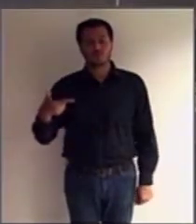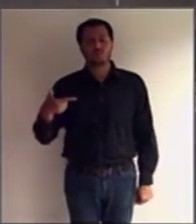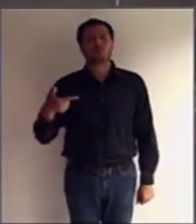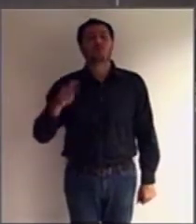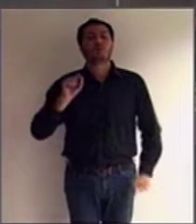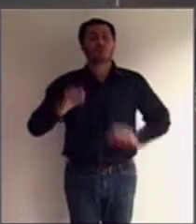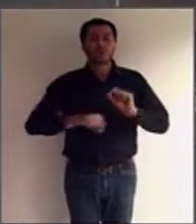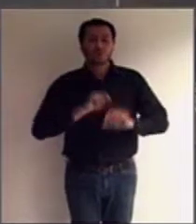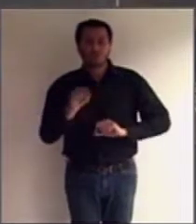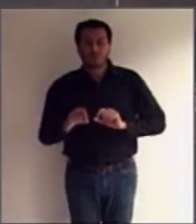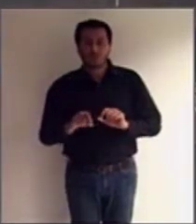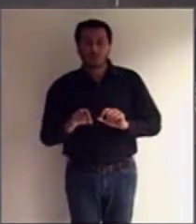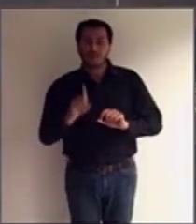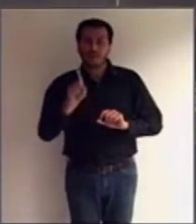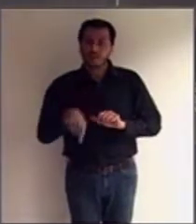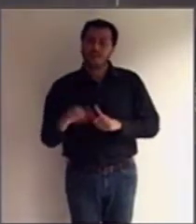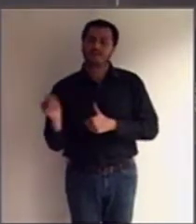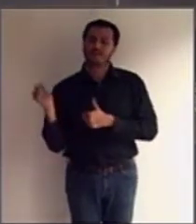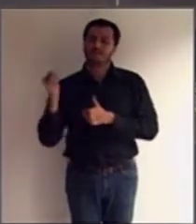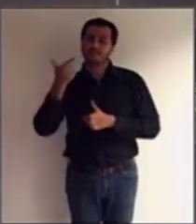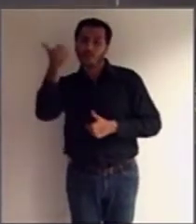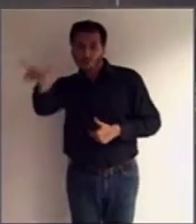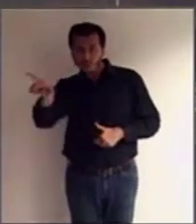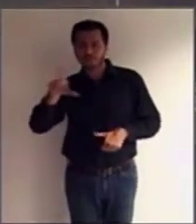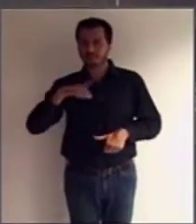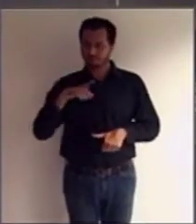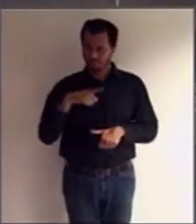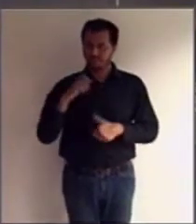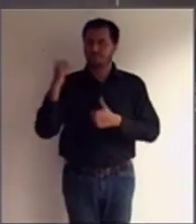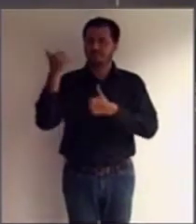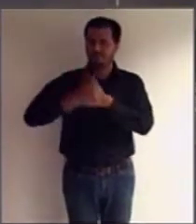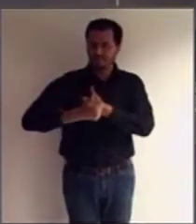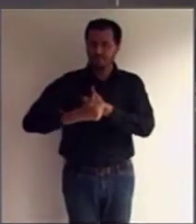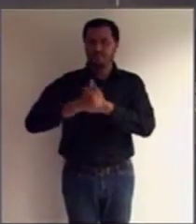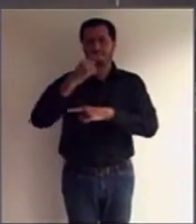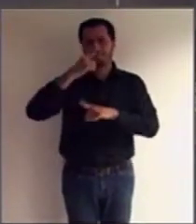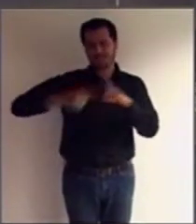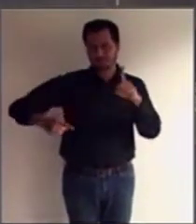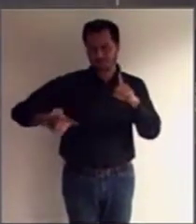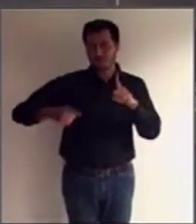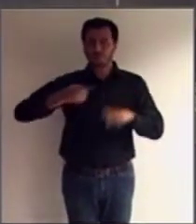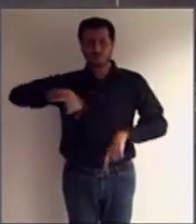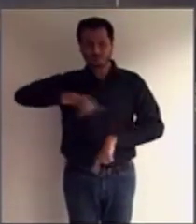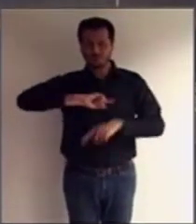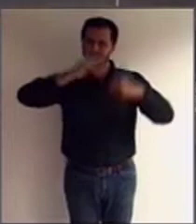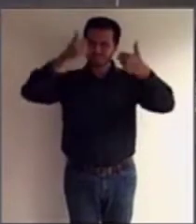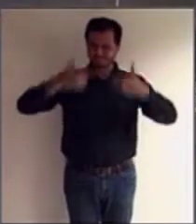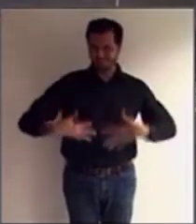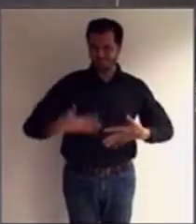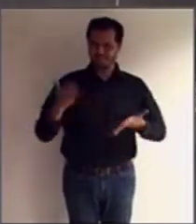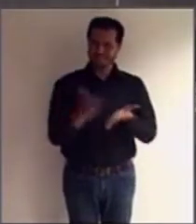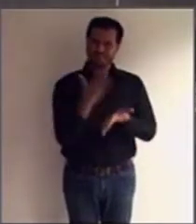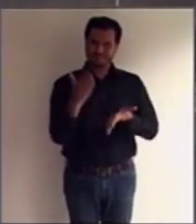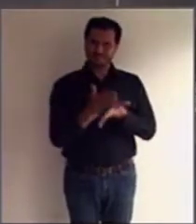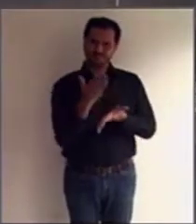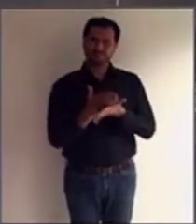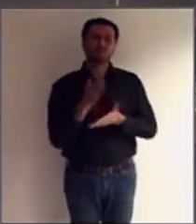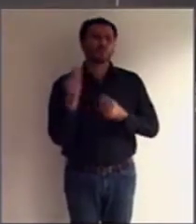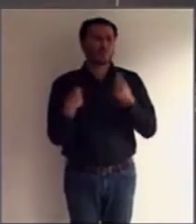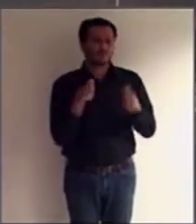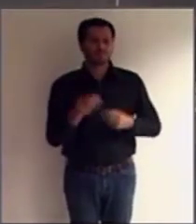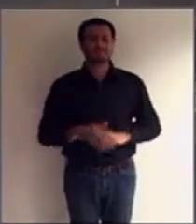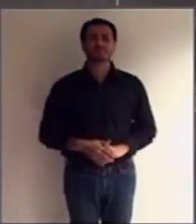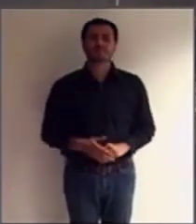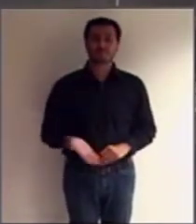interdição seria a interdição parcial. Como é que nós explicamos isso na cartilha? Antes da reforma do Código Civil, em